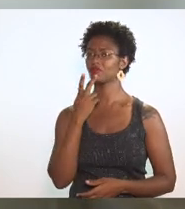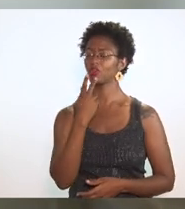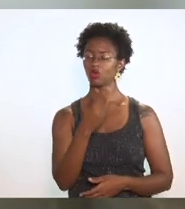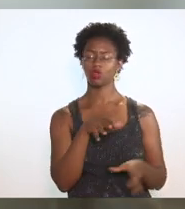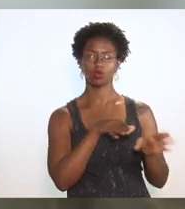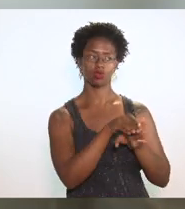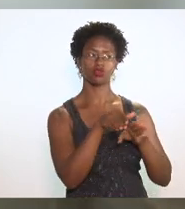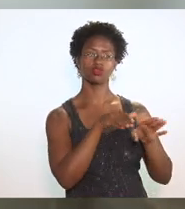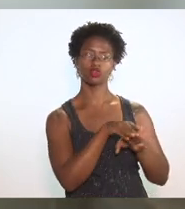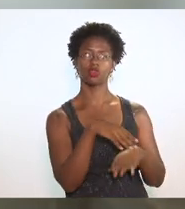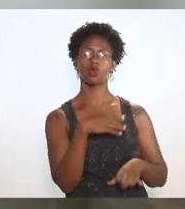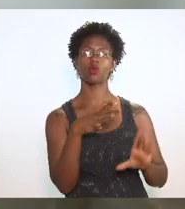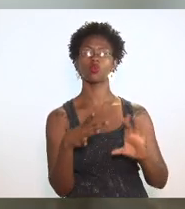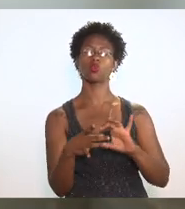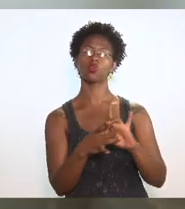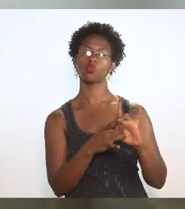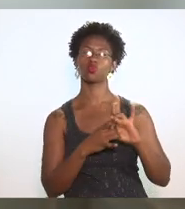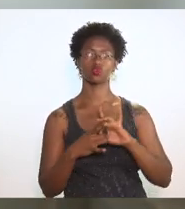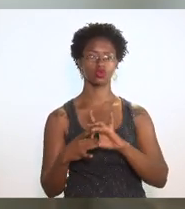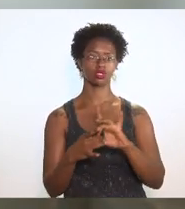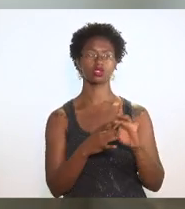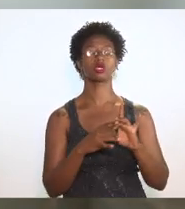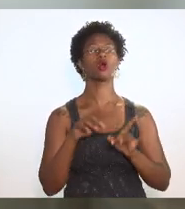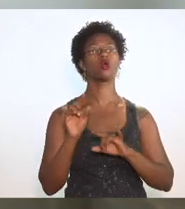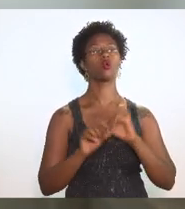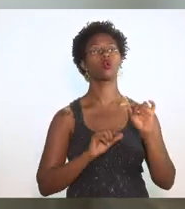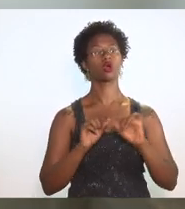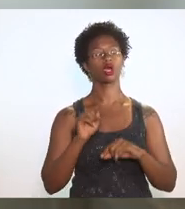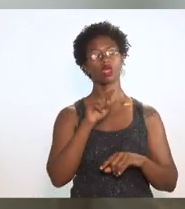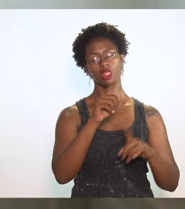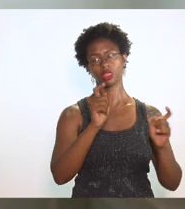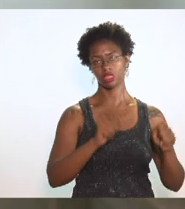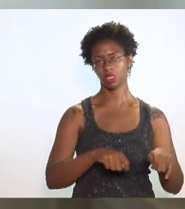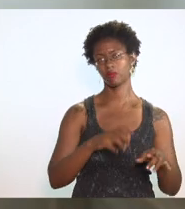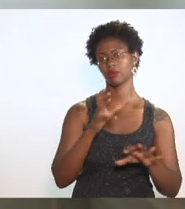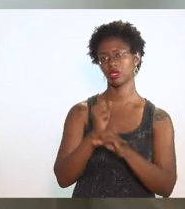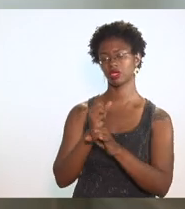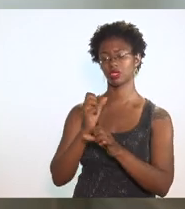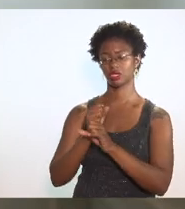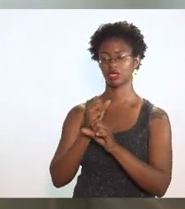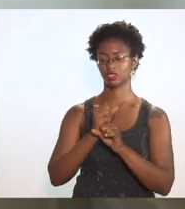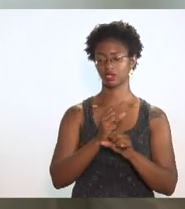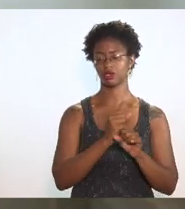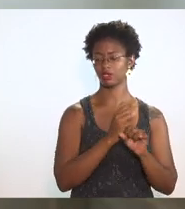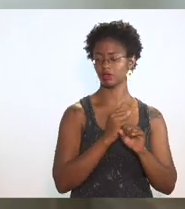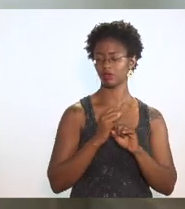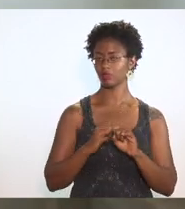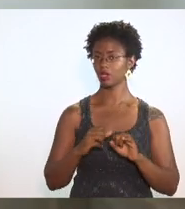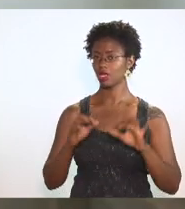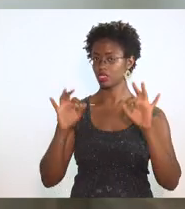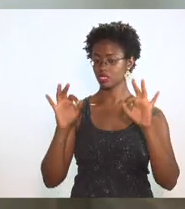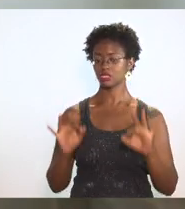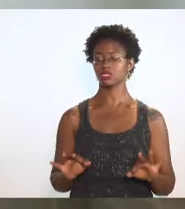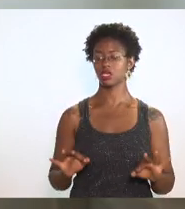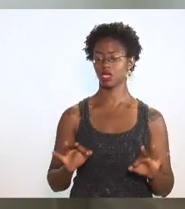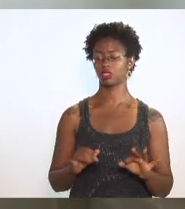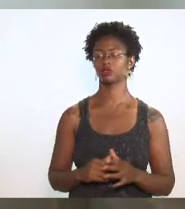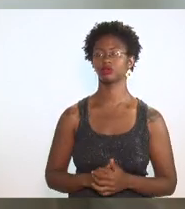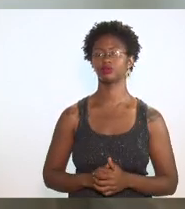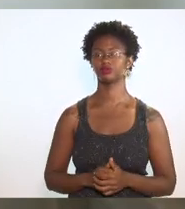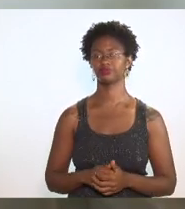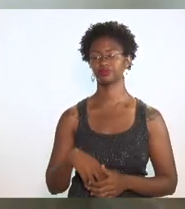que ela pudesse calcular de forma mais precisa a